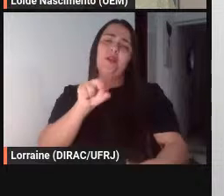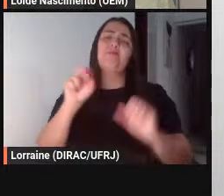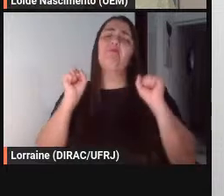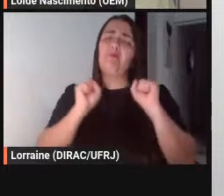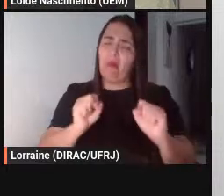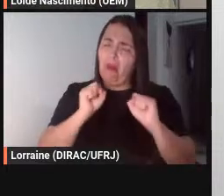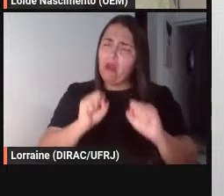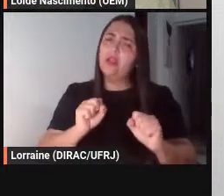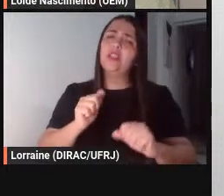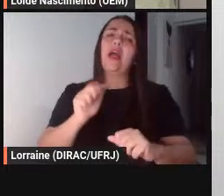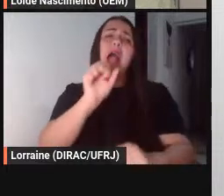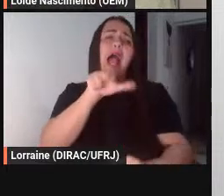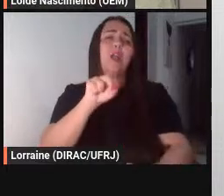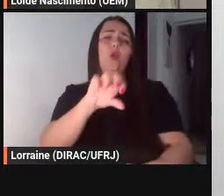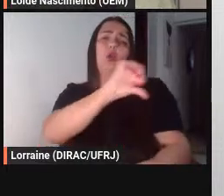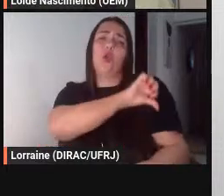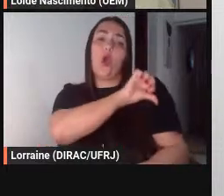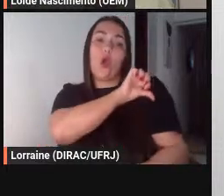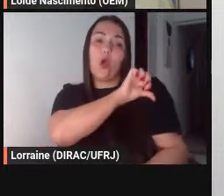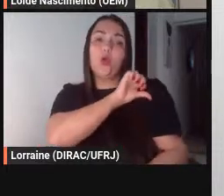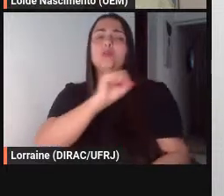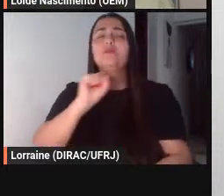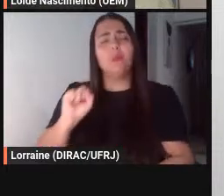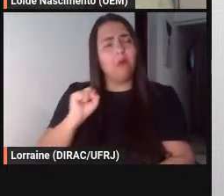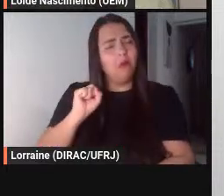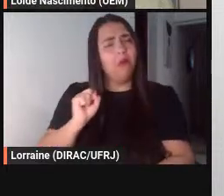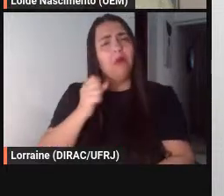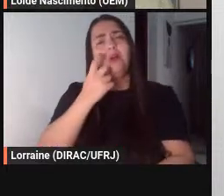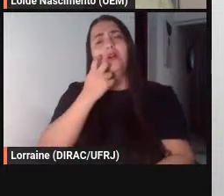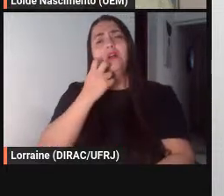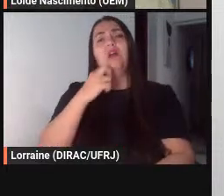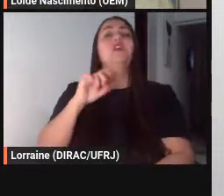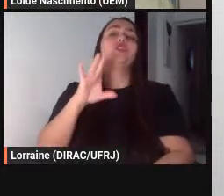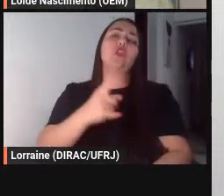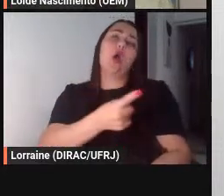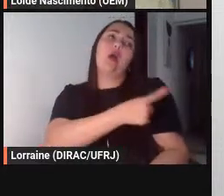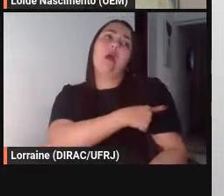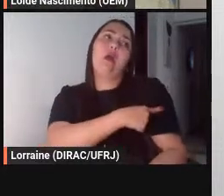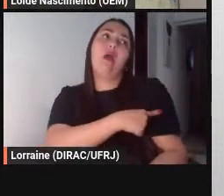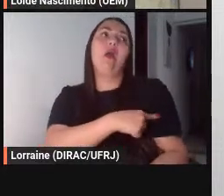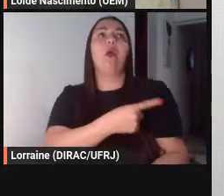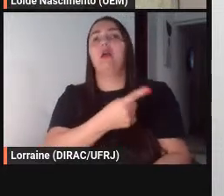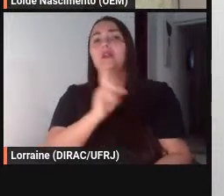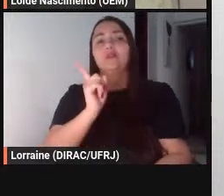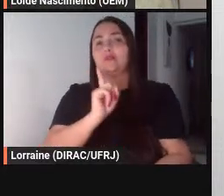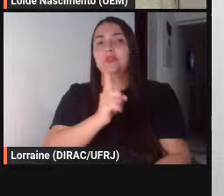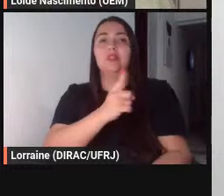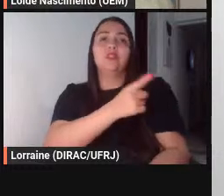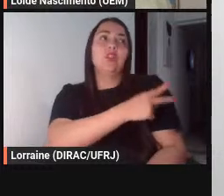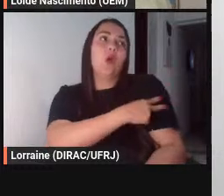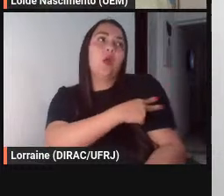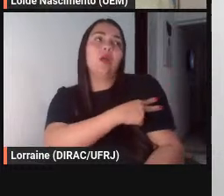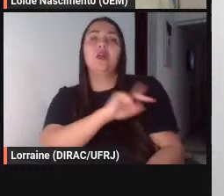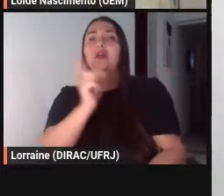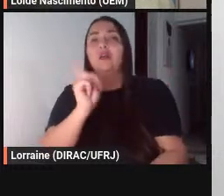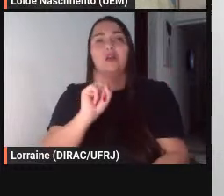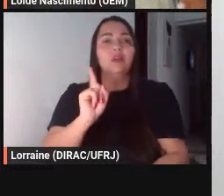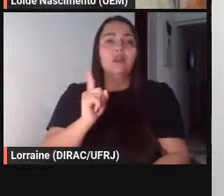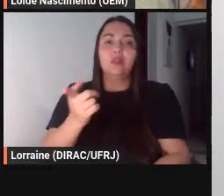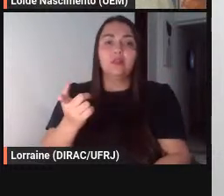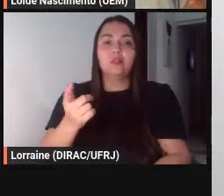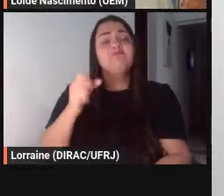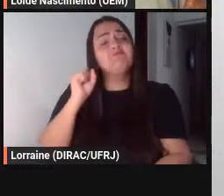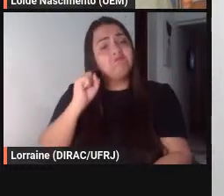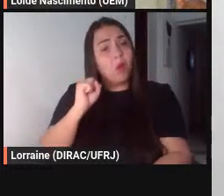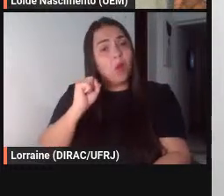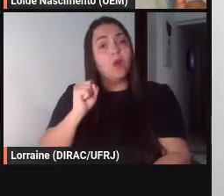alunos do nono ano não necessariamente lá no fundamental um apenas fundamental dois e por